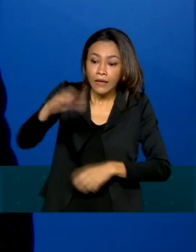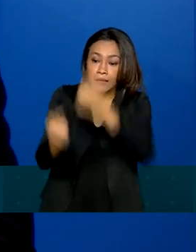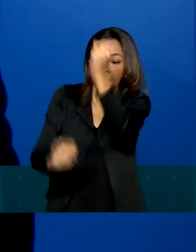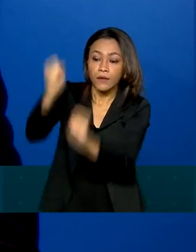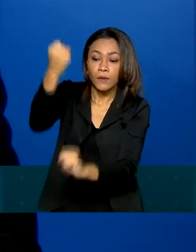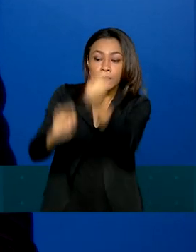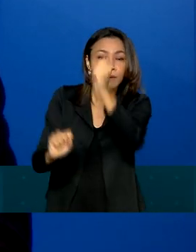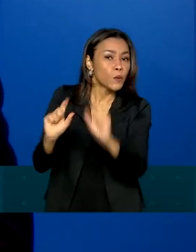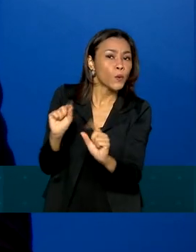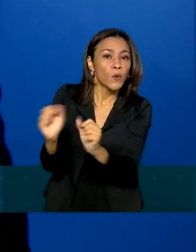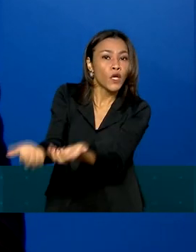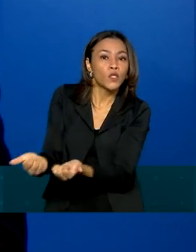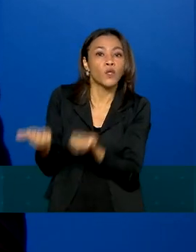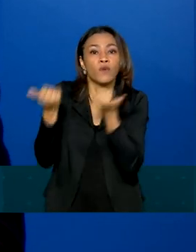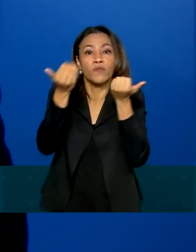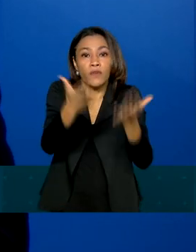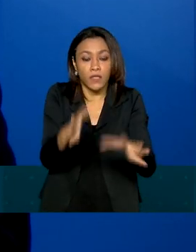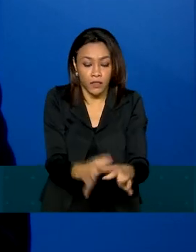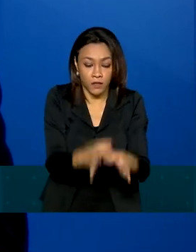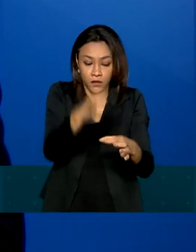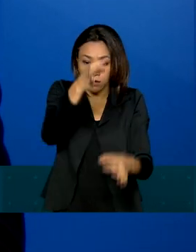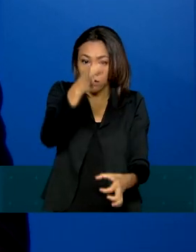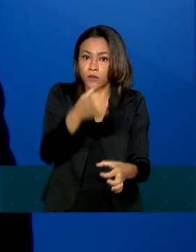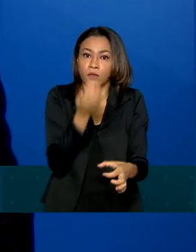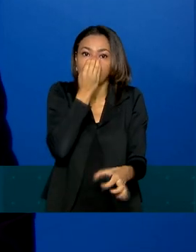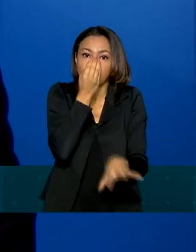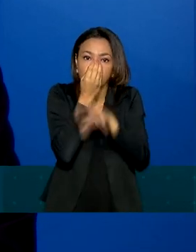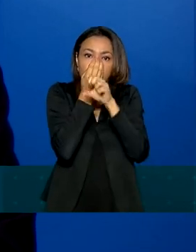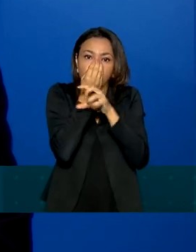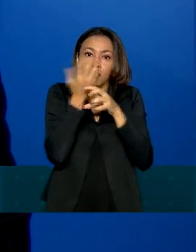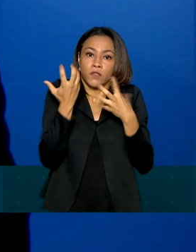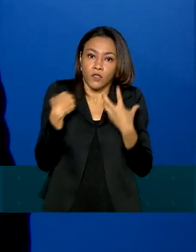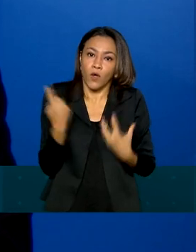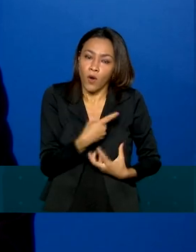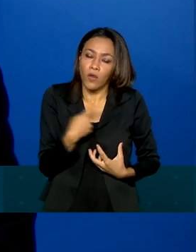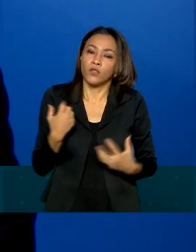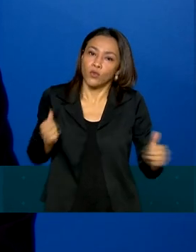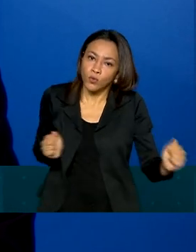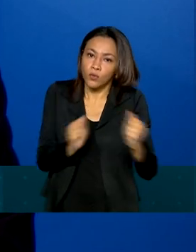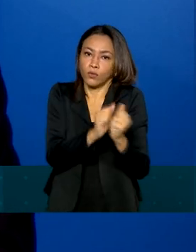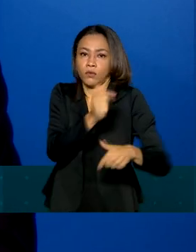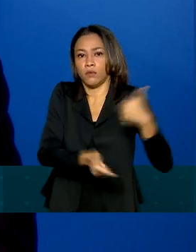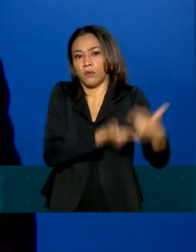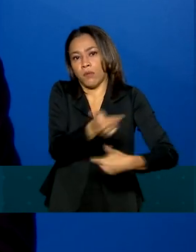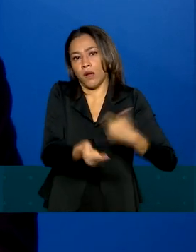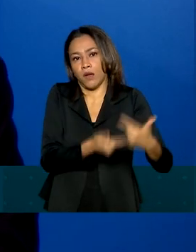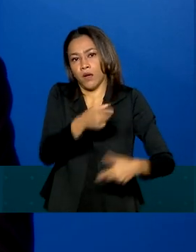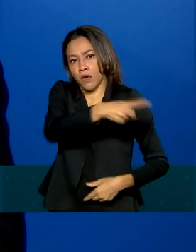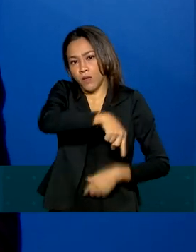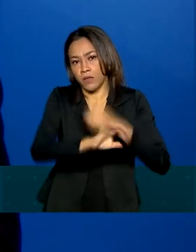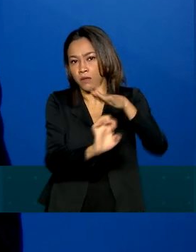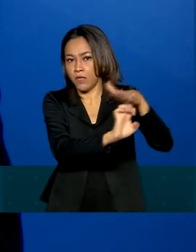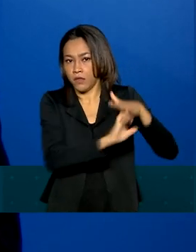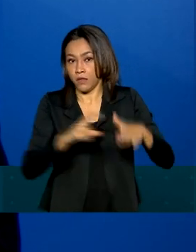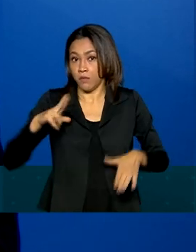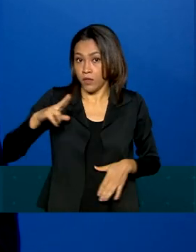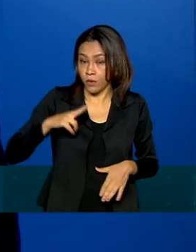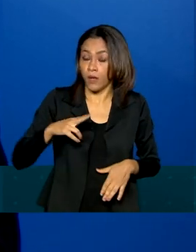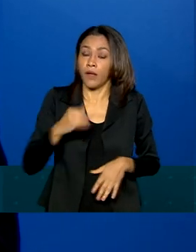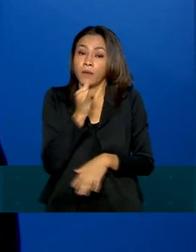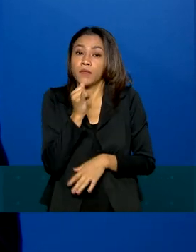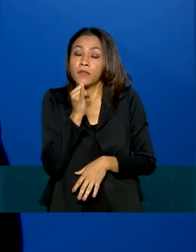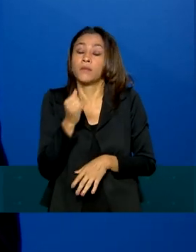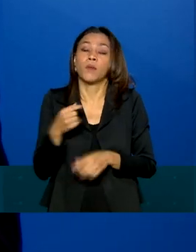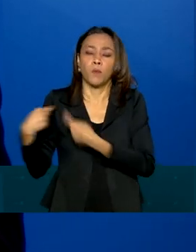oferecer a oferta de cilindros que nós precisamos. Estamos trabalhando junto com a iniciativa privada. Por exemplo, uma discussão muito